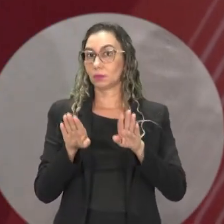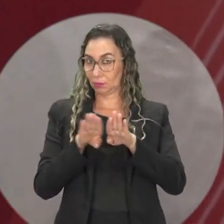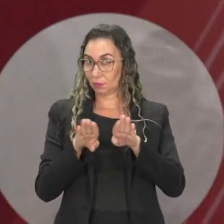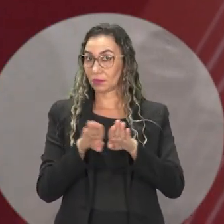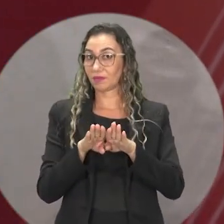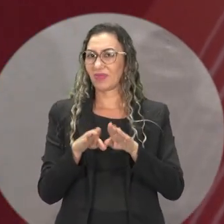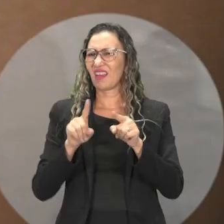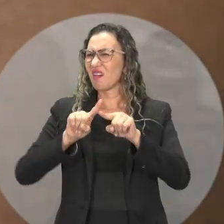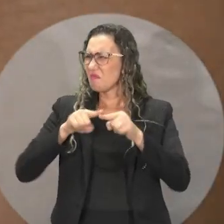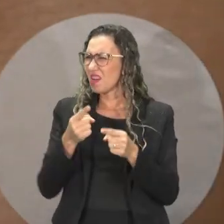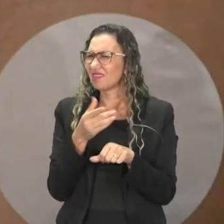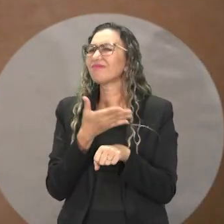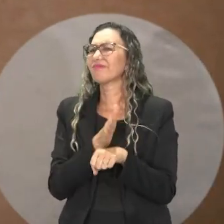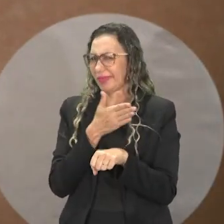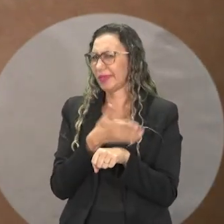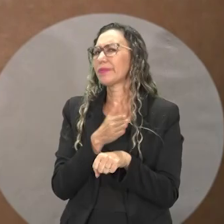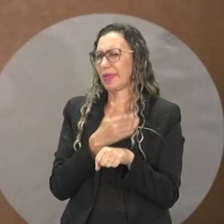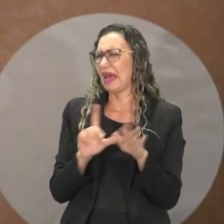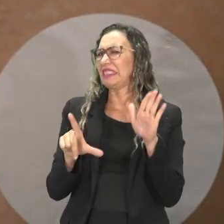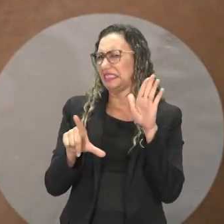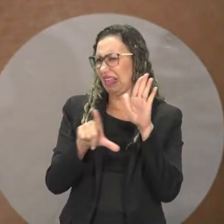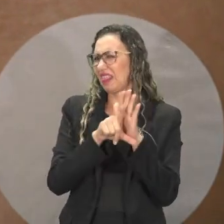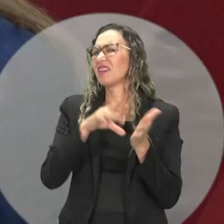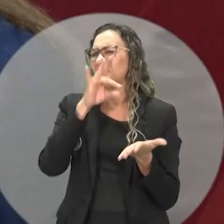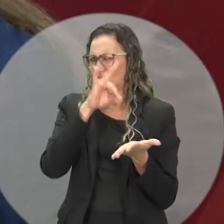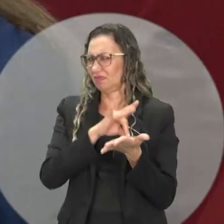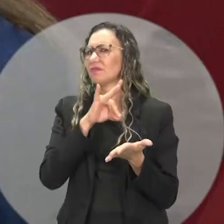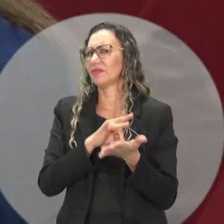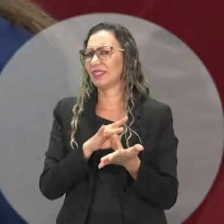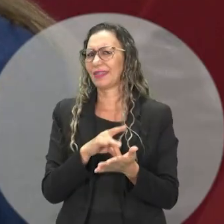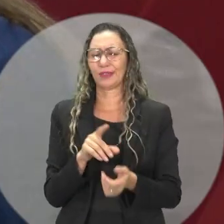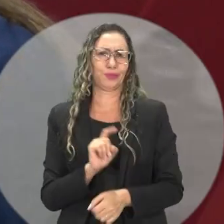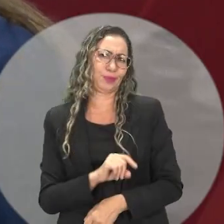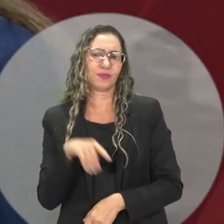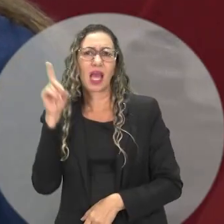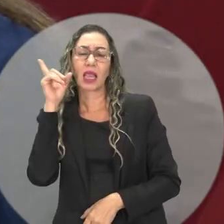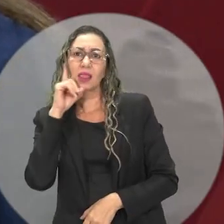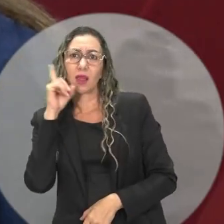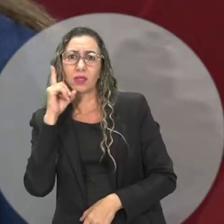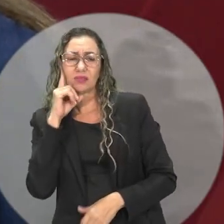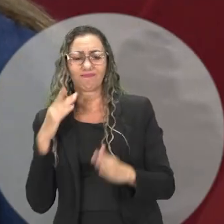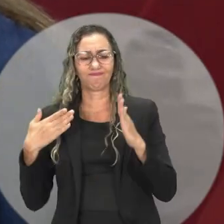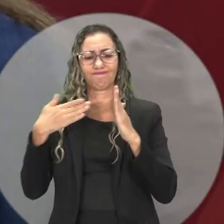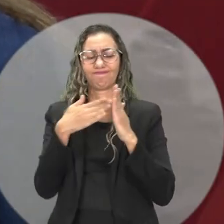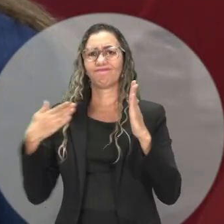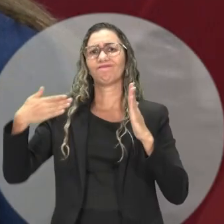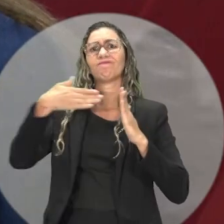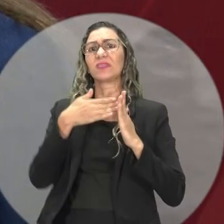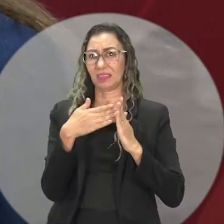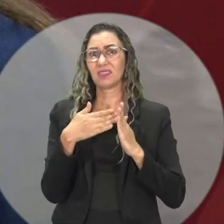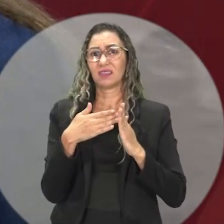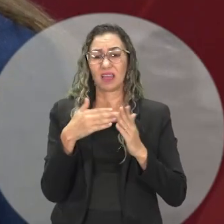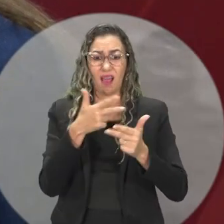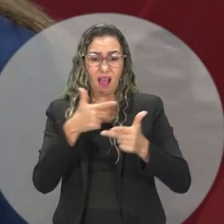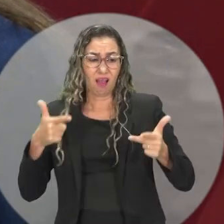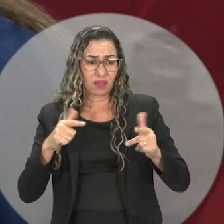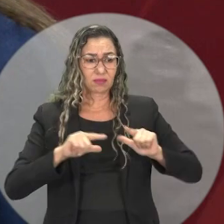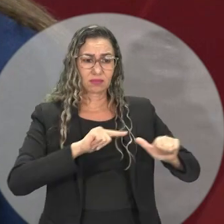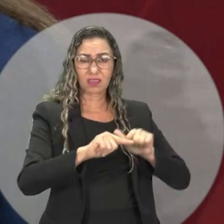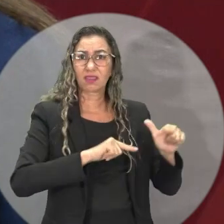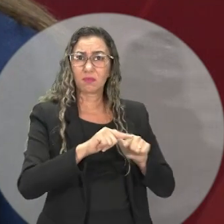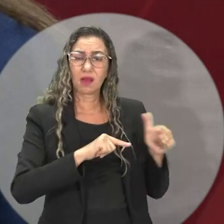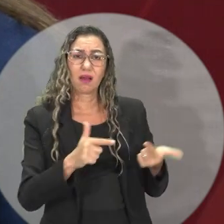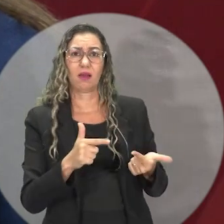prática, será que essas leis funcionam de verdade? Todos os dias nós encontramos as barreiras, né? Seja no nosso ambiente do